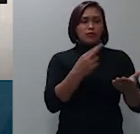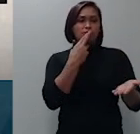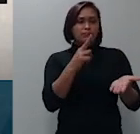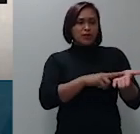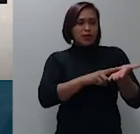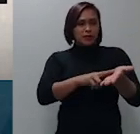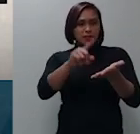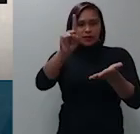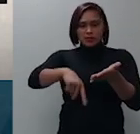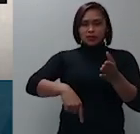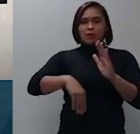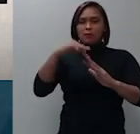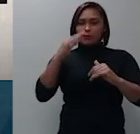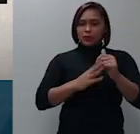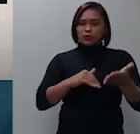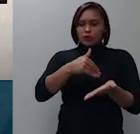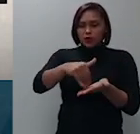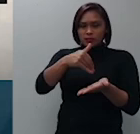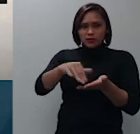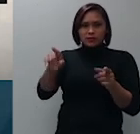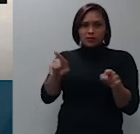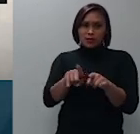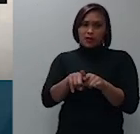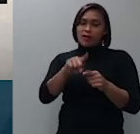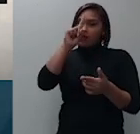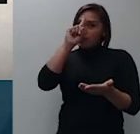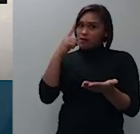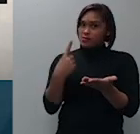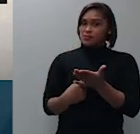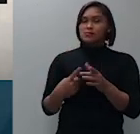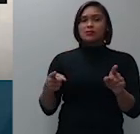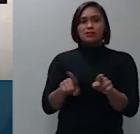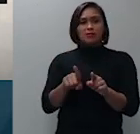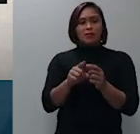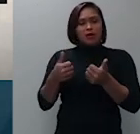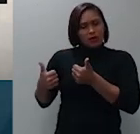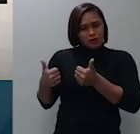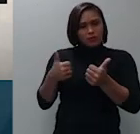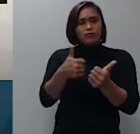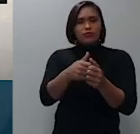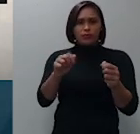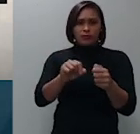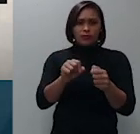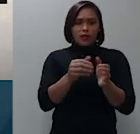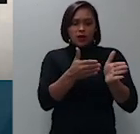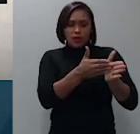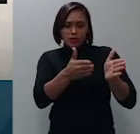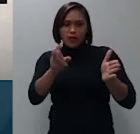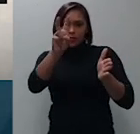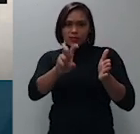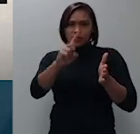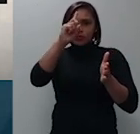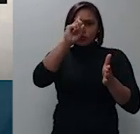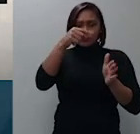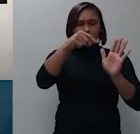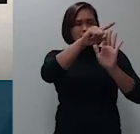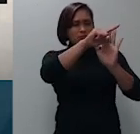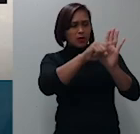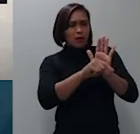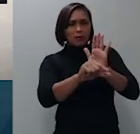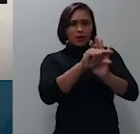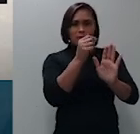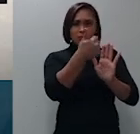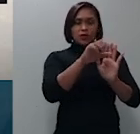assim é a doutrina prazo de cinco dias a que se refere o parágrafo primeiro somente se aplica